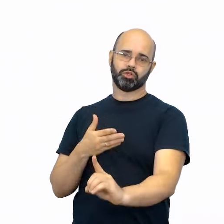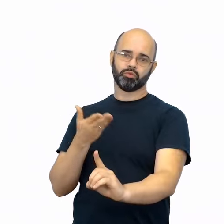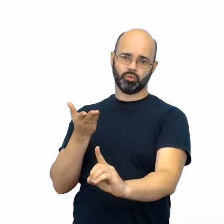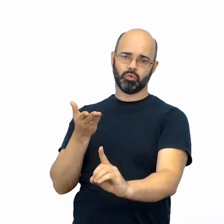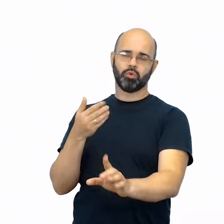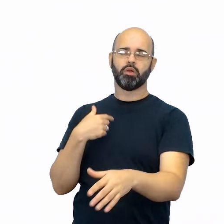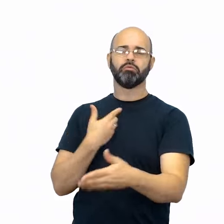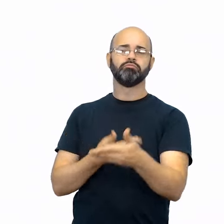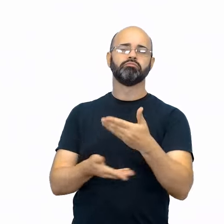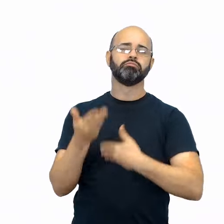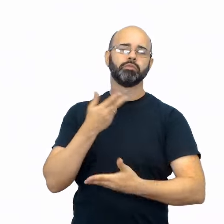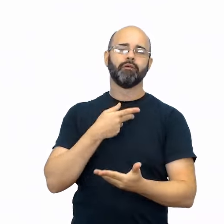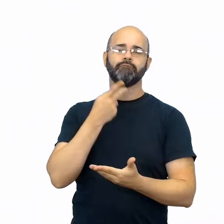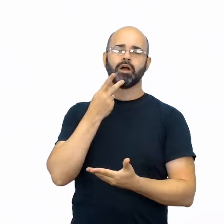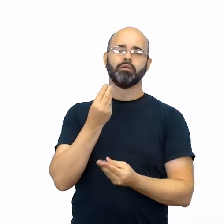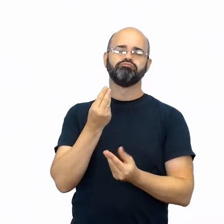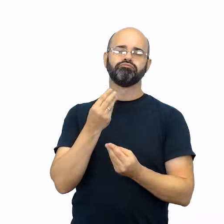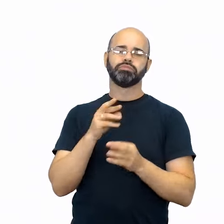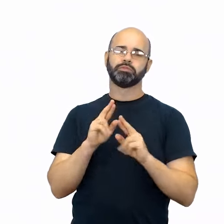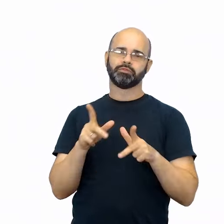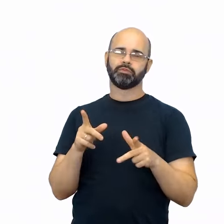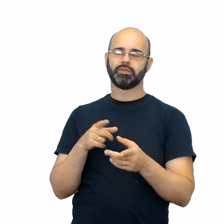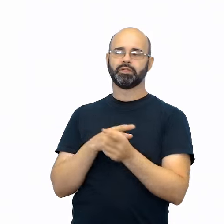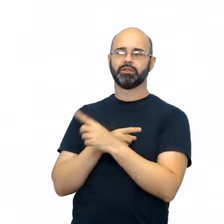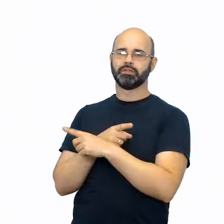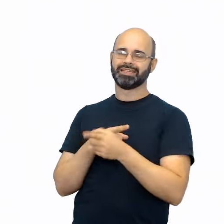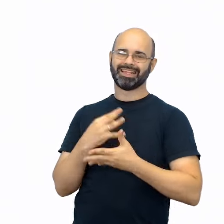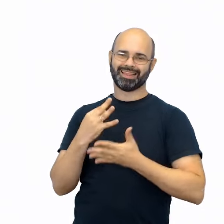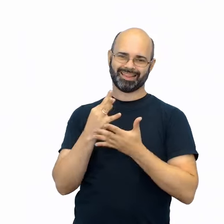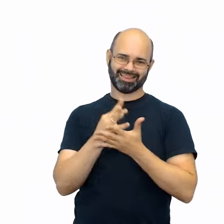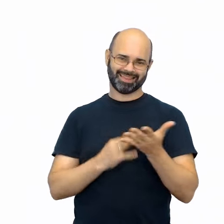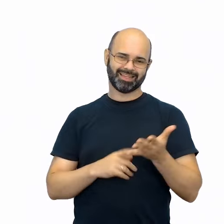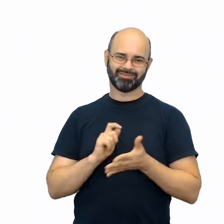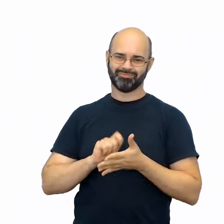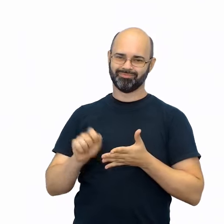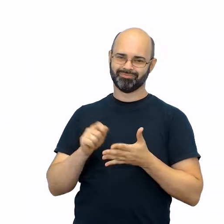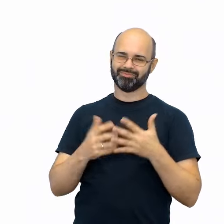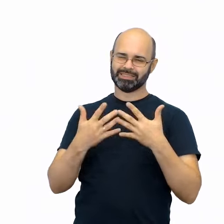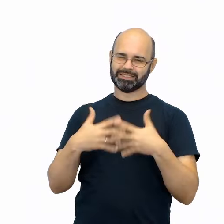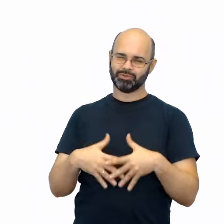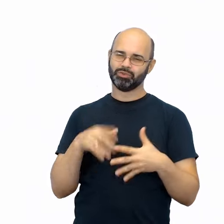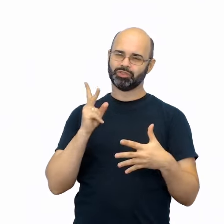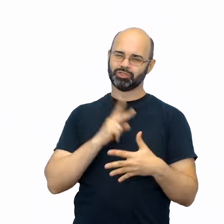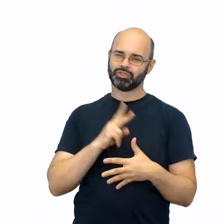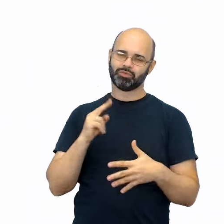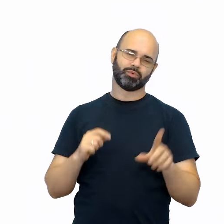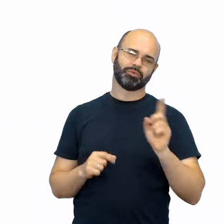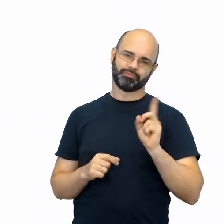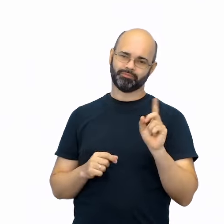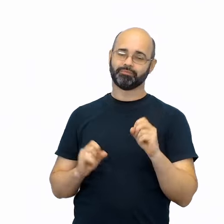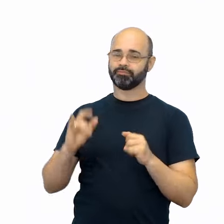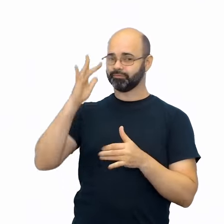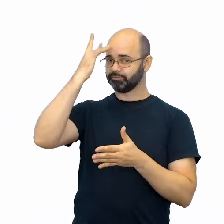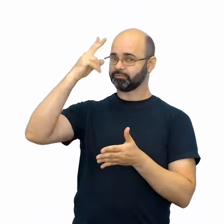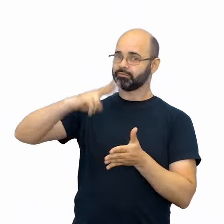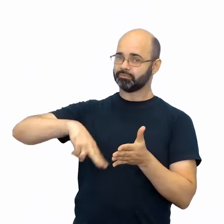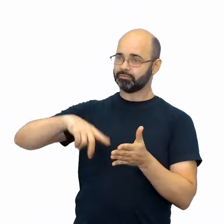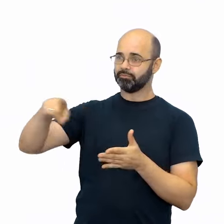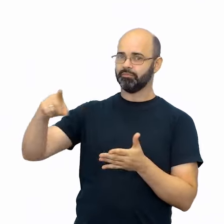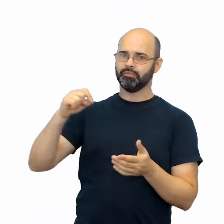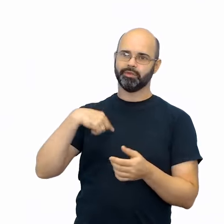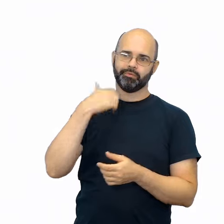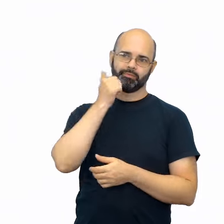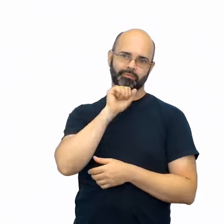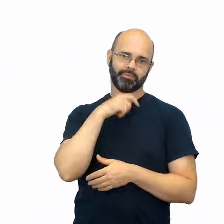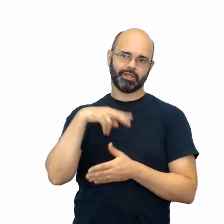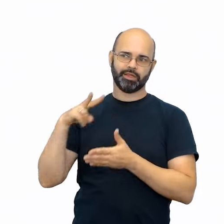estruturamos o texto da mesma forma, se quem for ler ou ouvir for a nossa